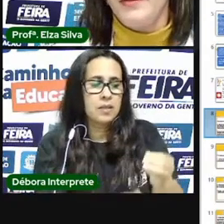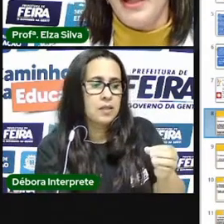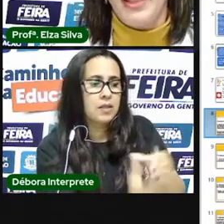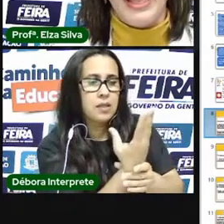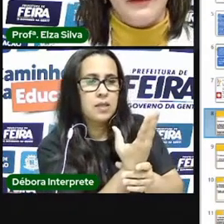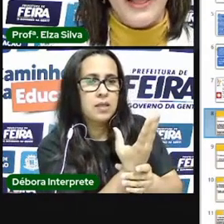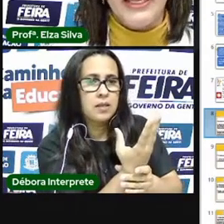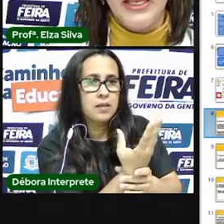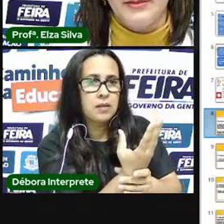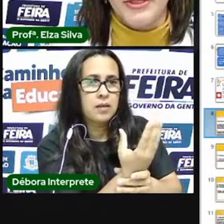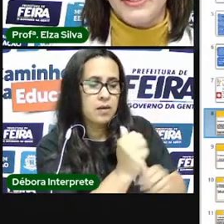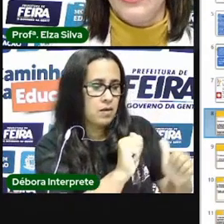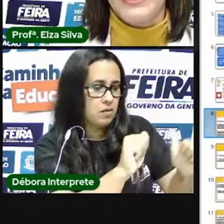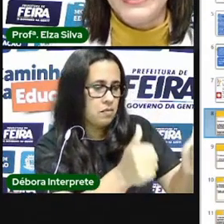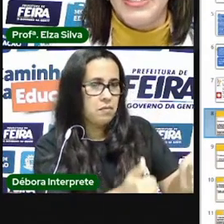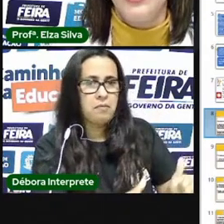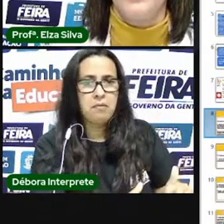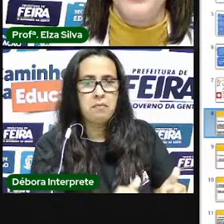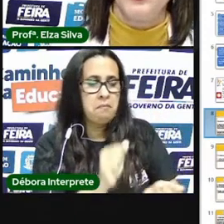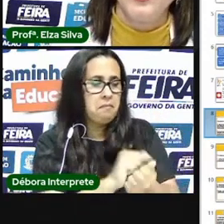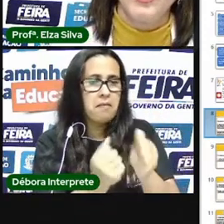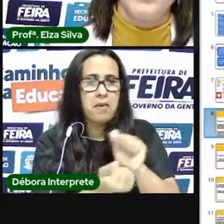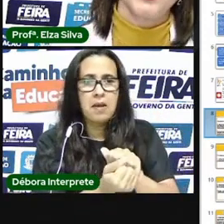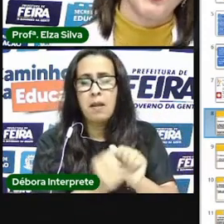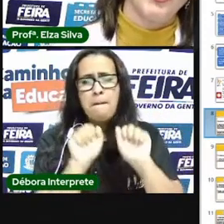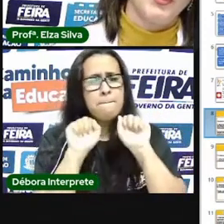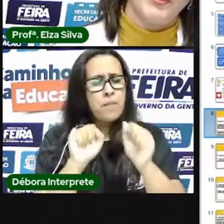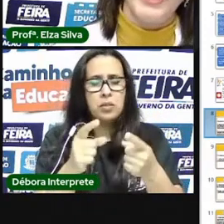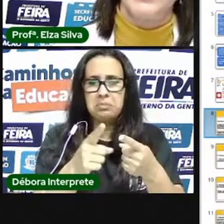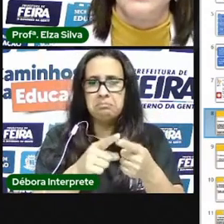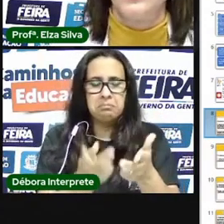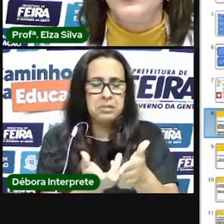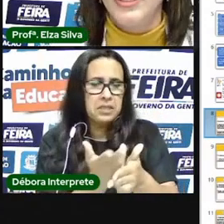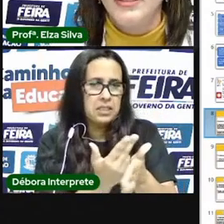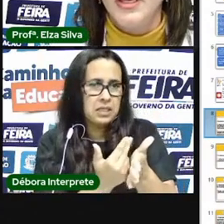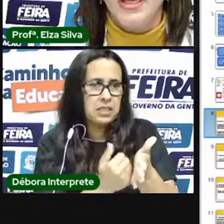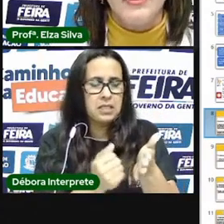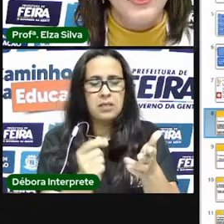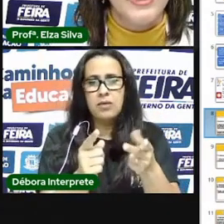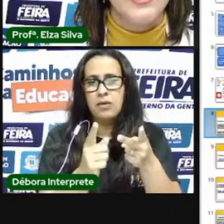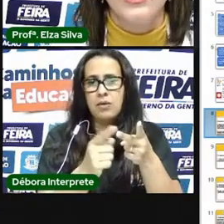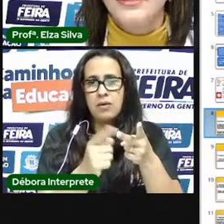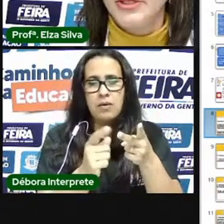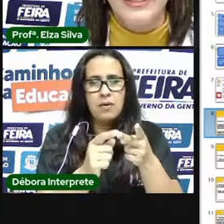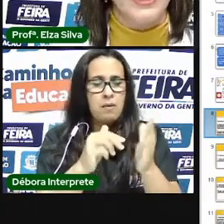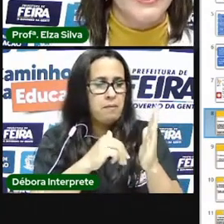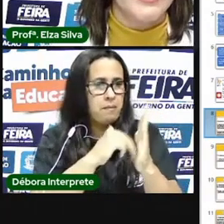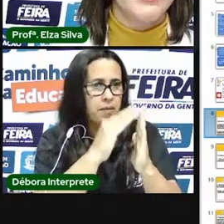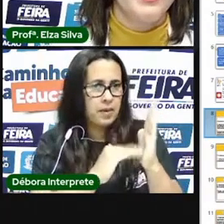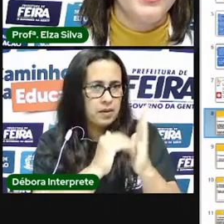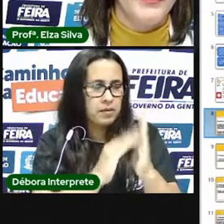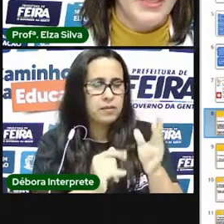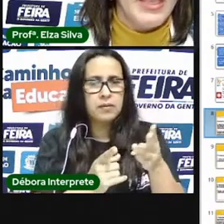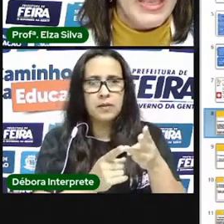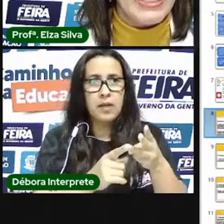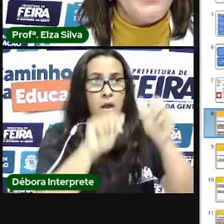forma, ela varia, pode ser um desenho, uma pintura, uma escritura, uma arquitetura e muitas outras modalidades.